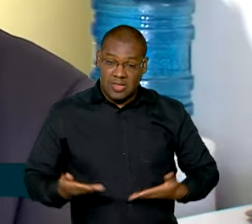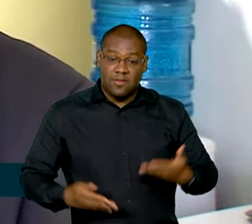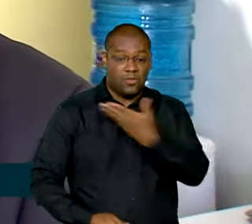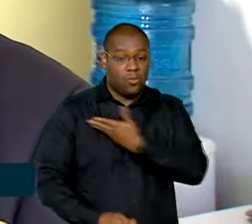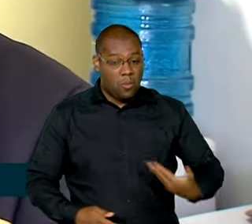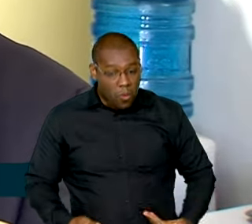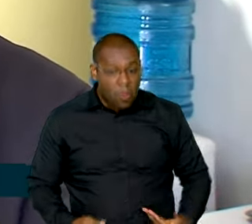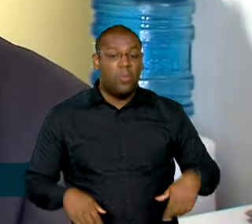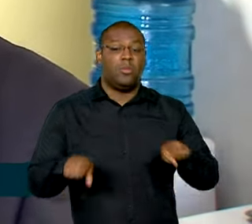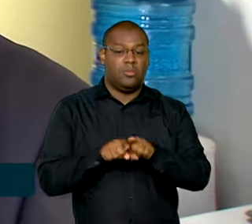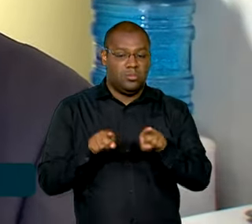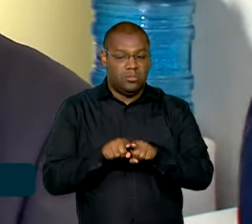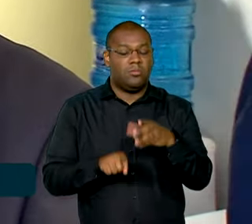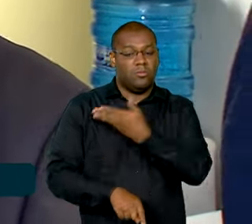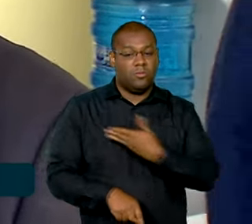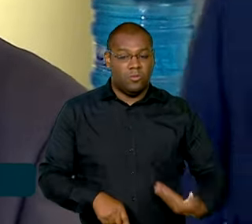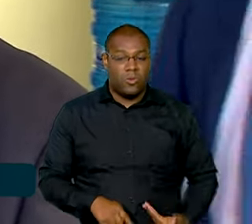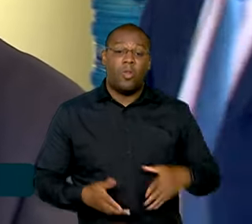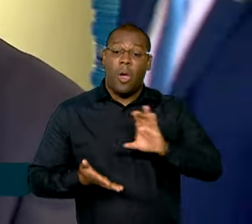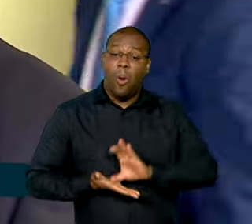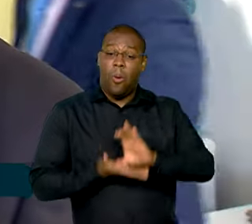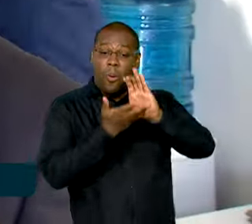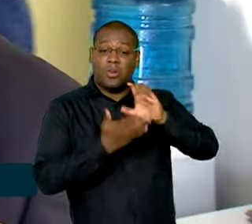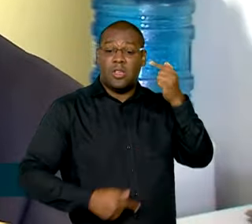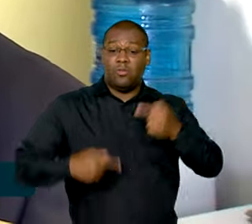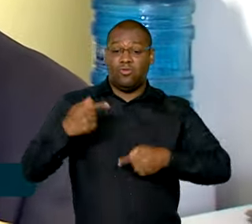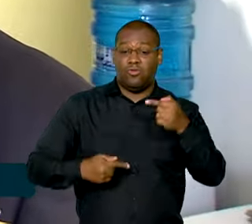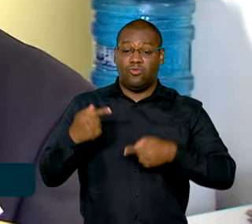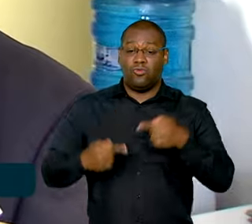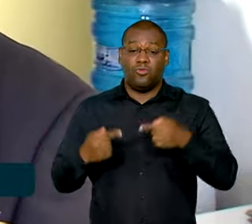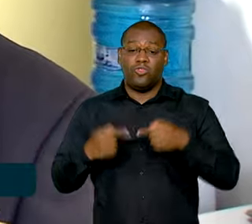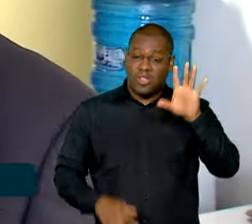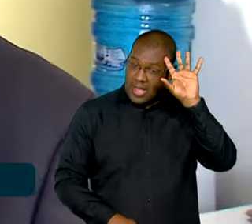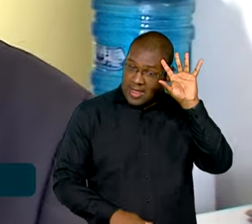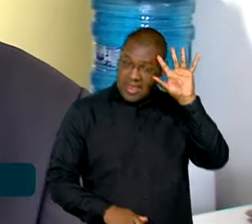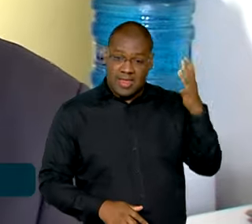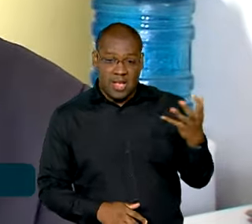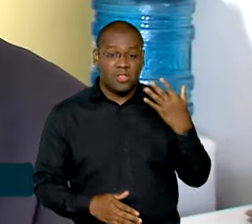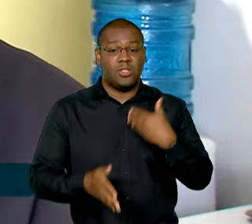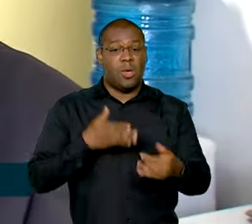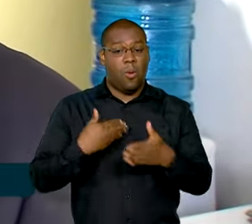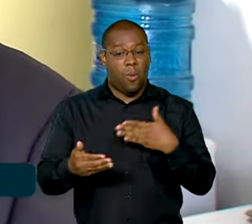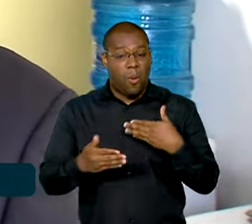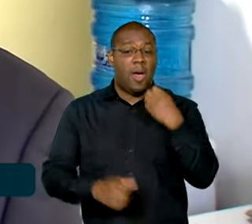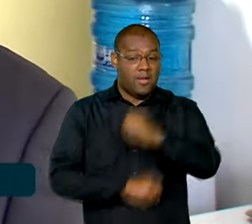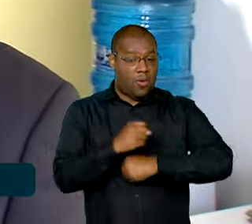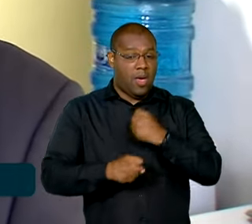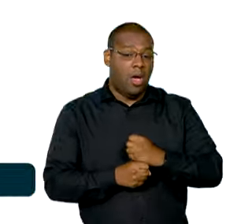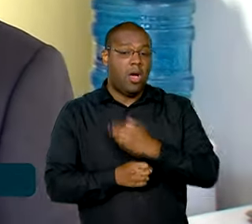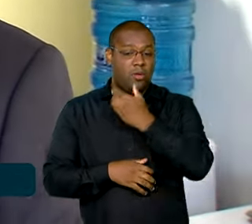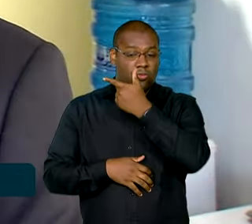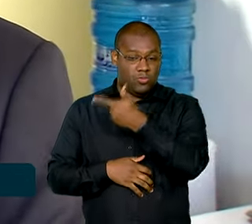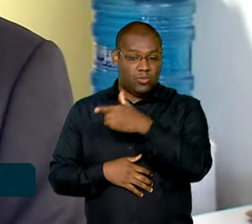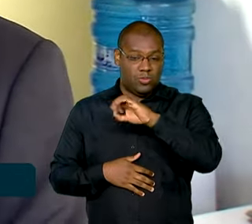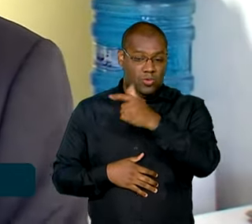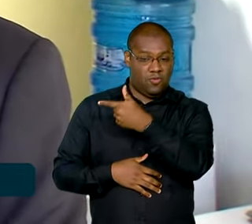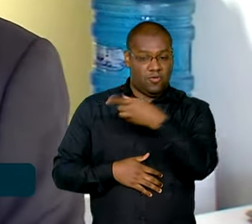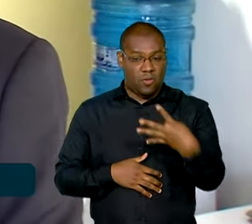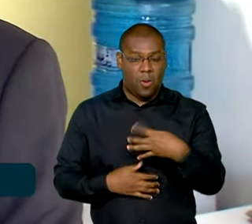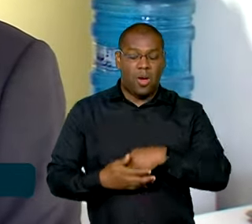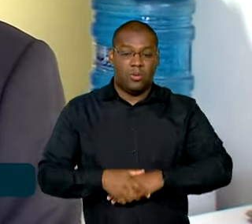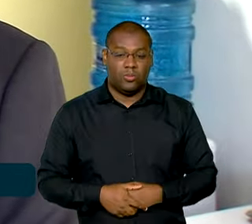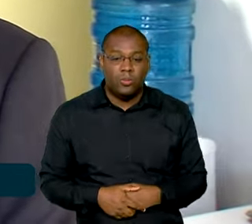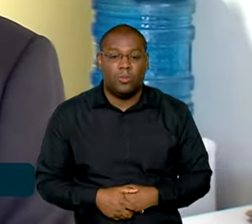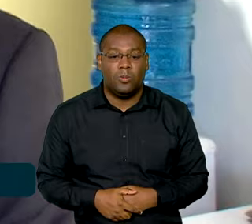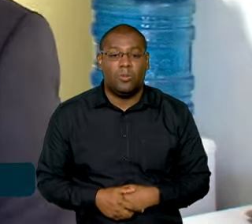conselho é que se vai discutir qualquer tipo de encaminhamento que a pode fazer a partir deste ano de 2024. É isso que nós vamos fazer. Eu quero ver os pontos